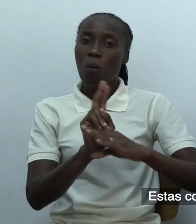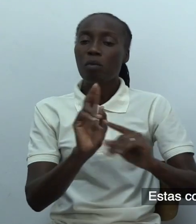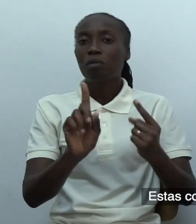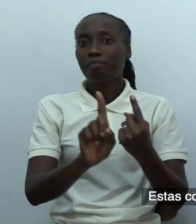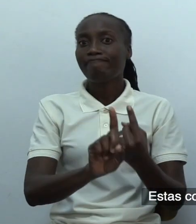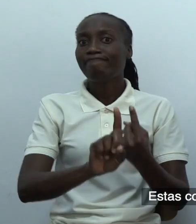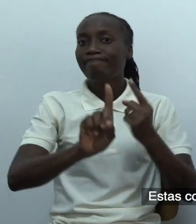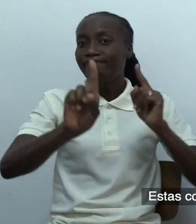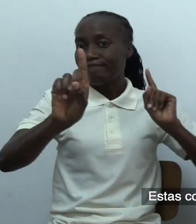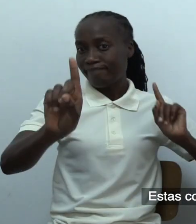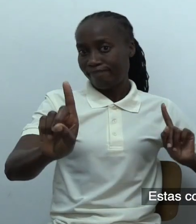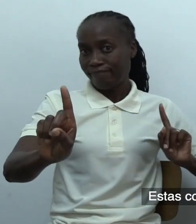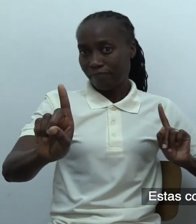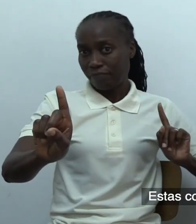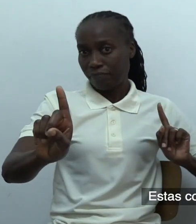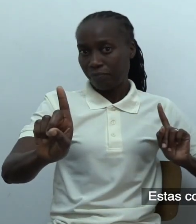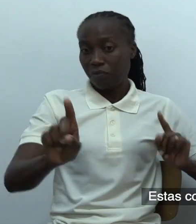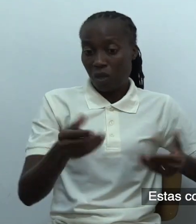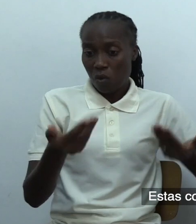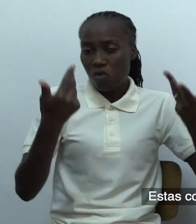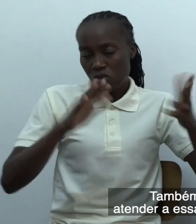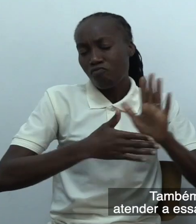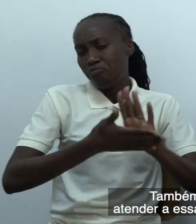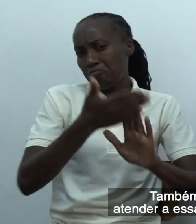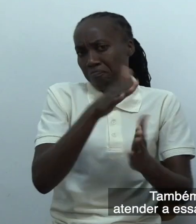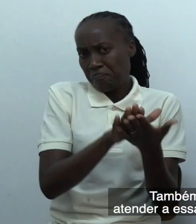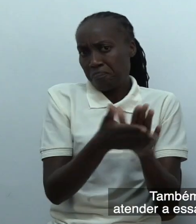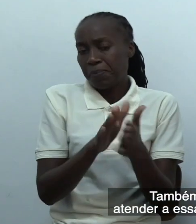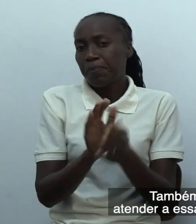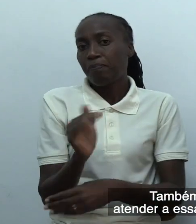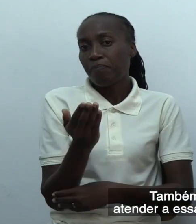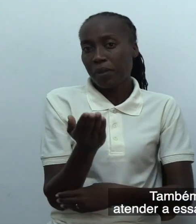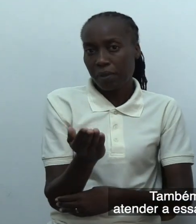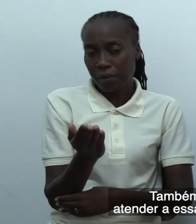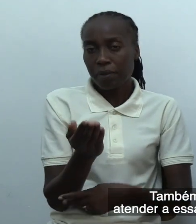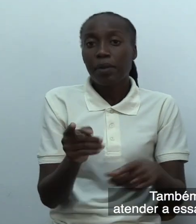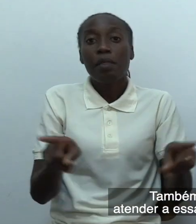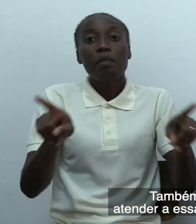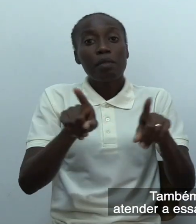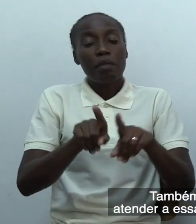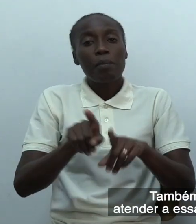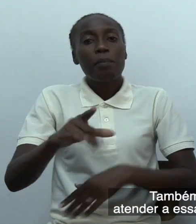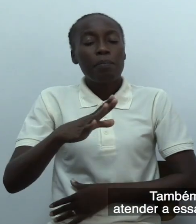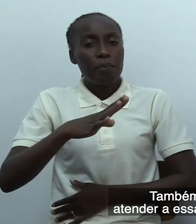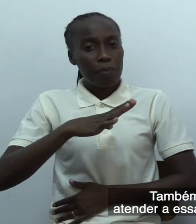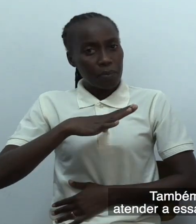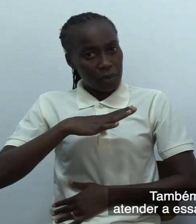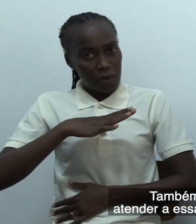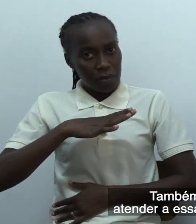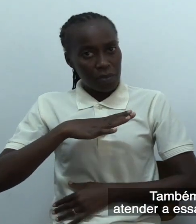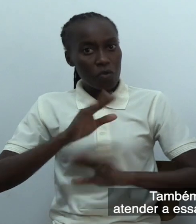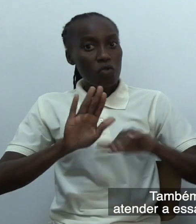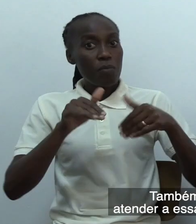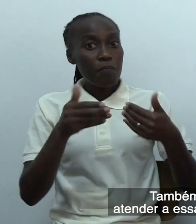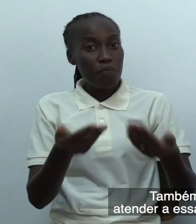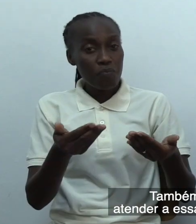já estão criadas. Também temos o número de